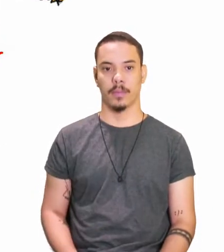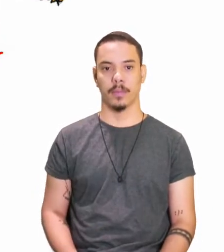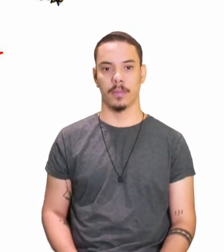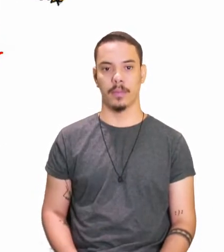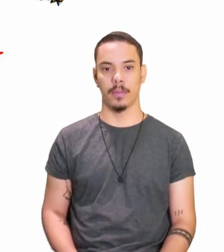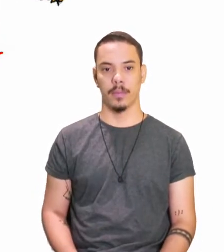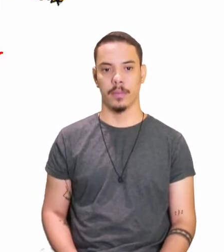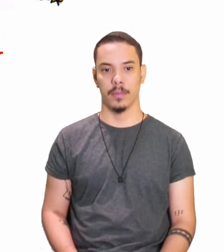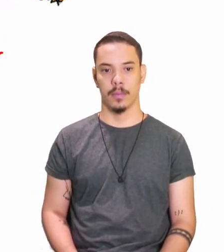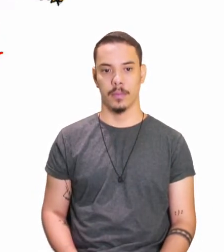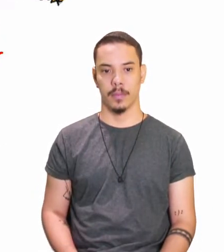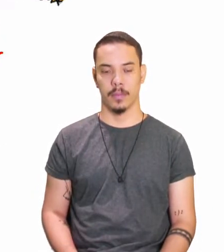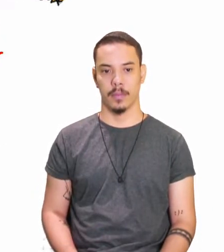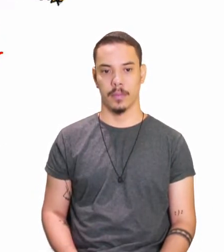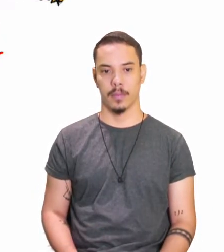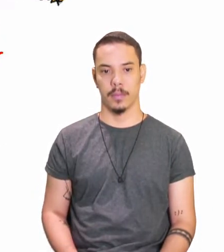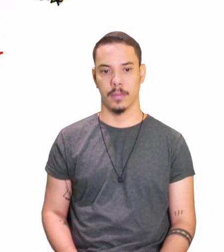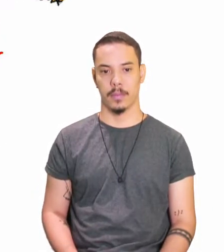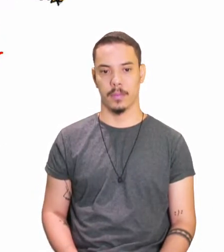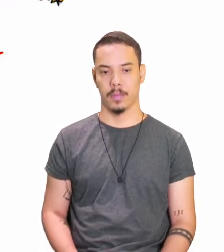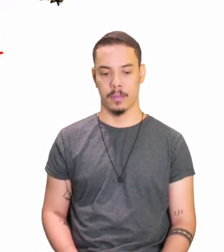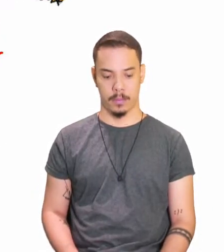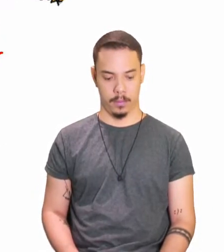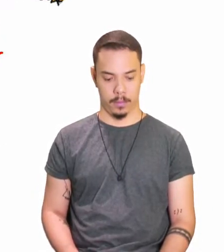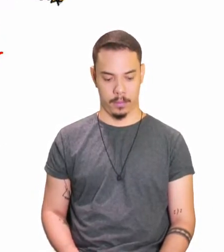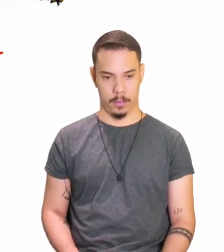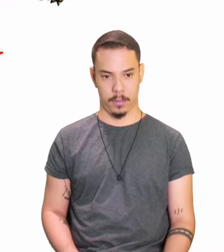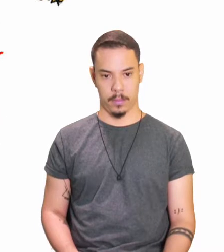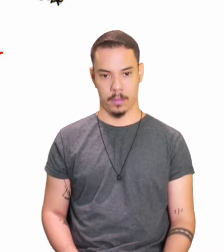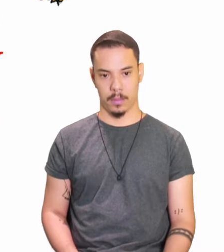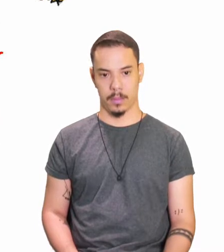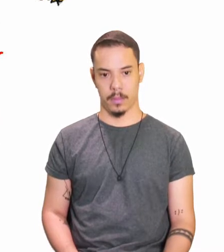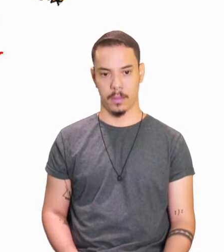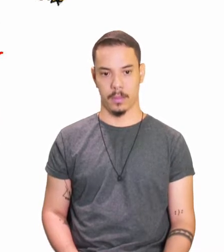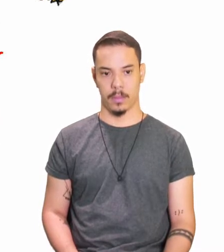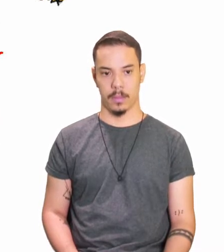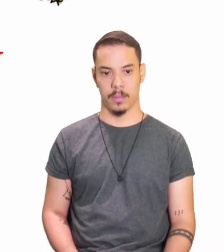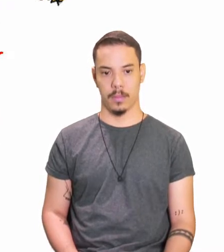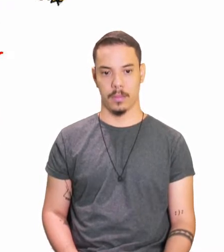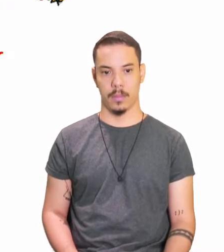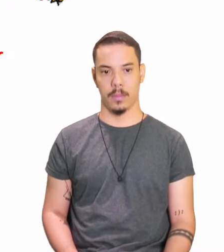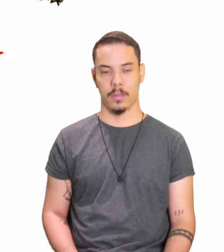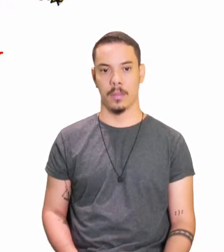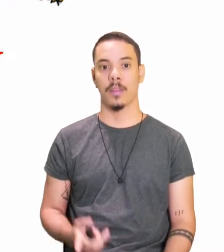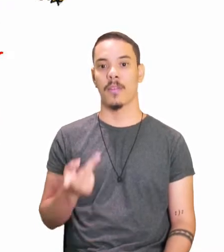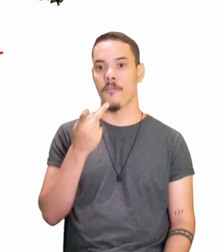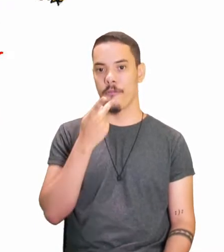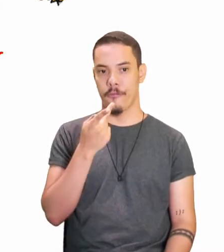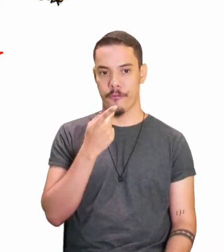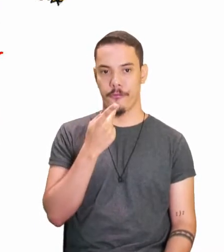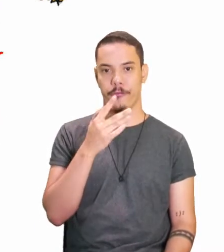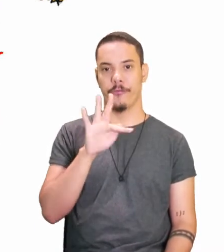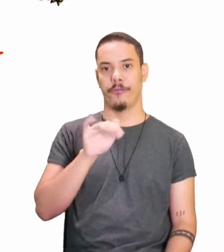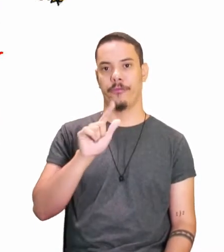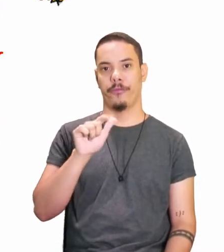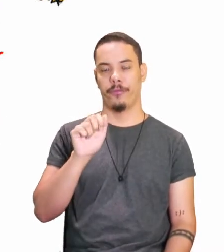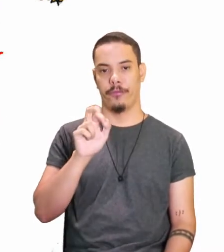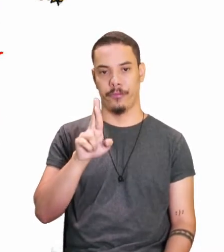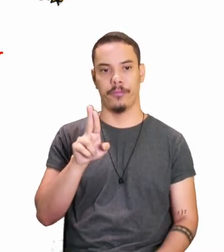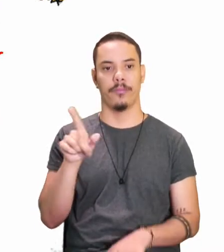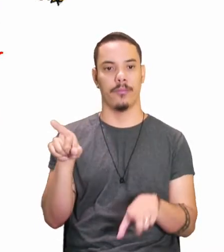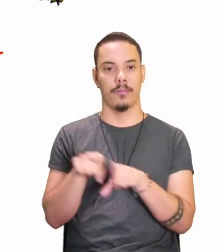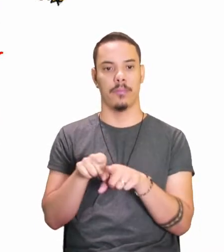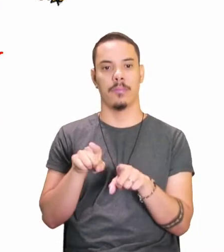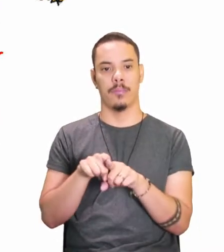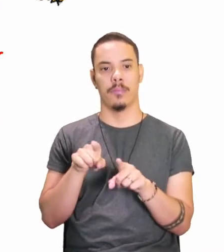eu falo, tu falas, ele fala, nós falamos, vós falais, eles falam. Viu só? A